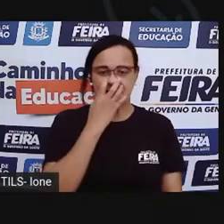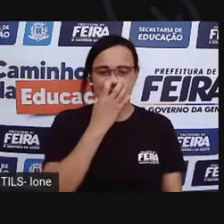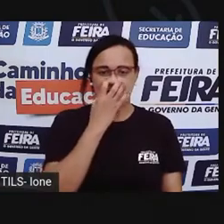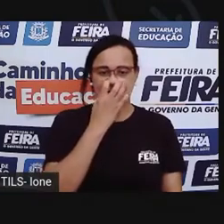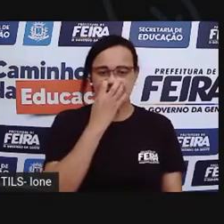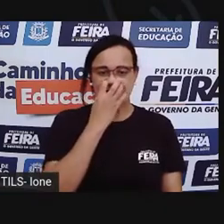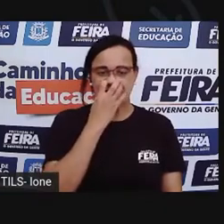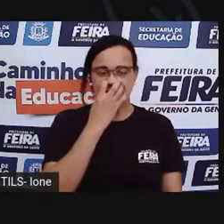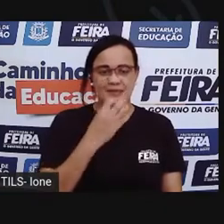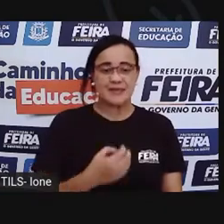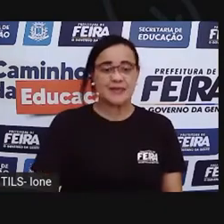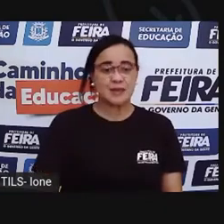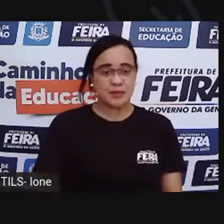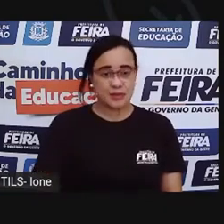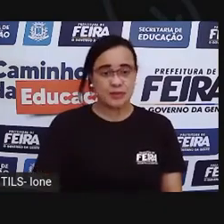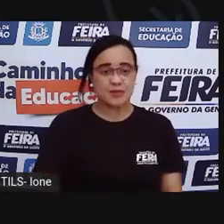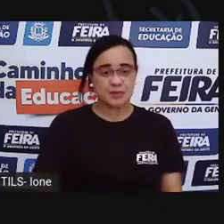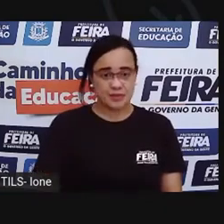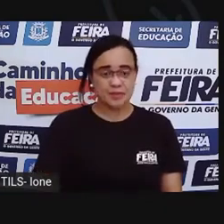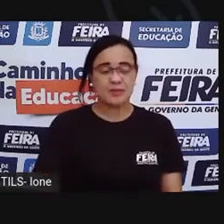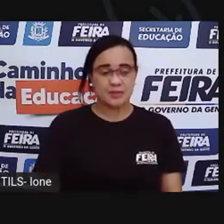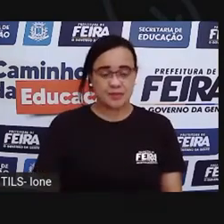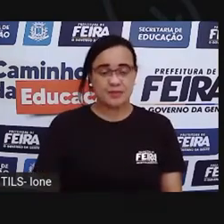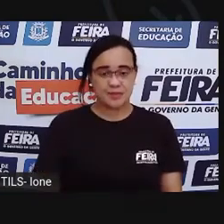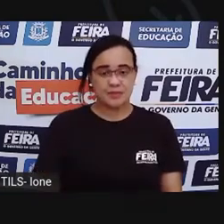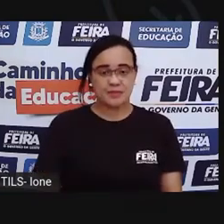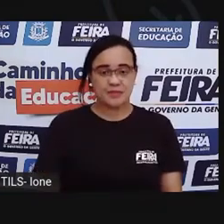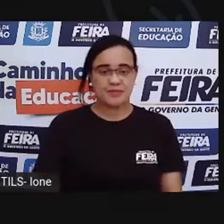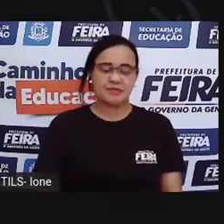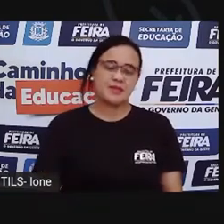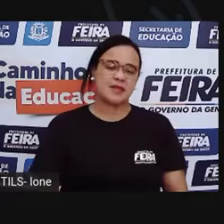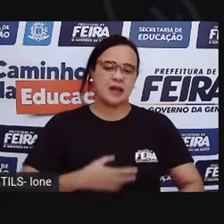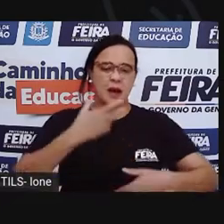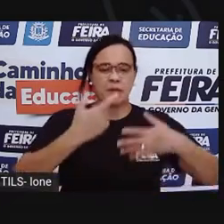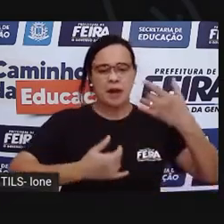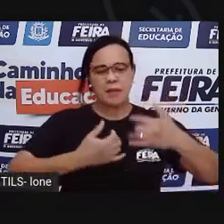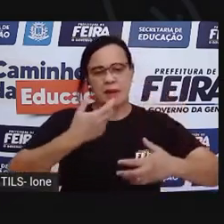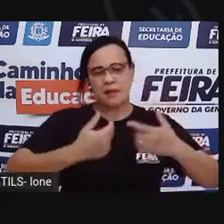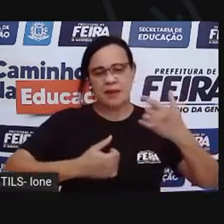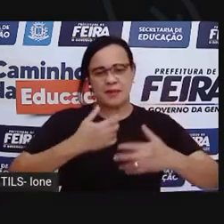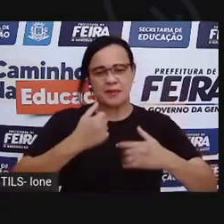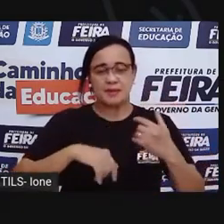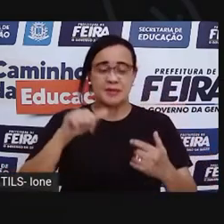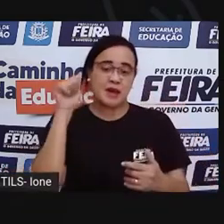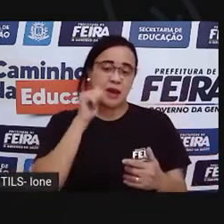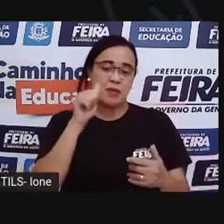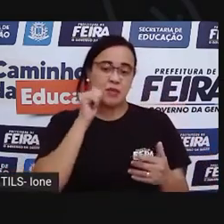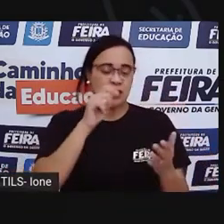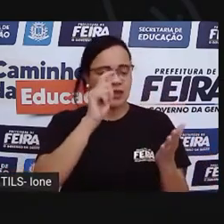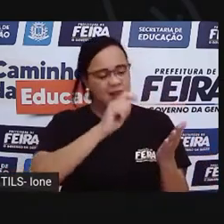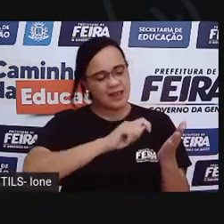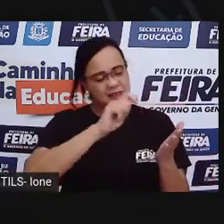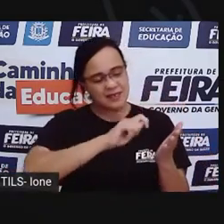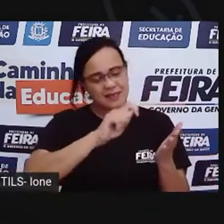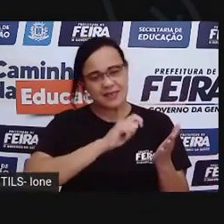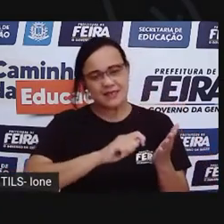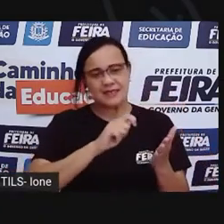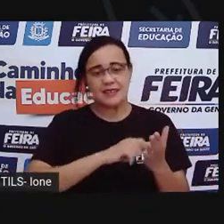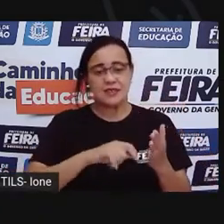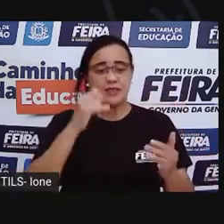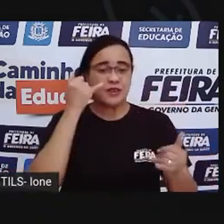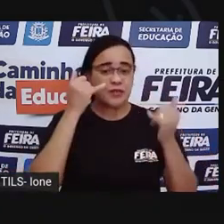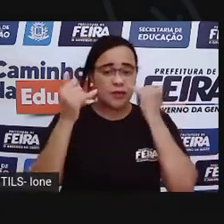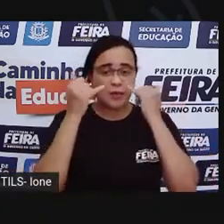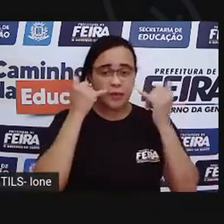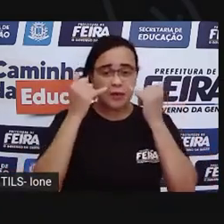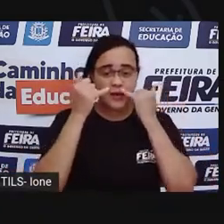Aqui nessa parte a autora faz uma dedicatória, ó. Aqui tem as informações de quem